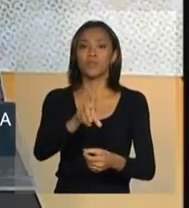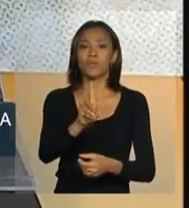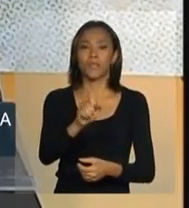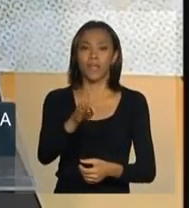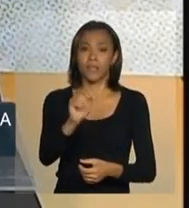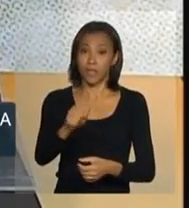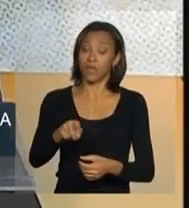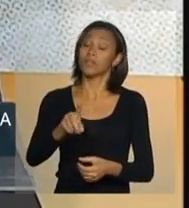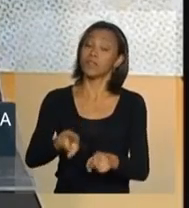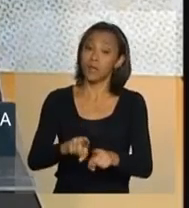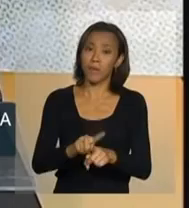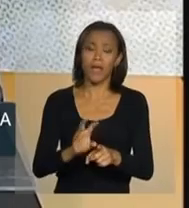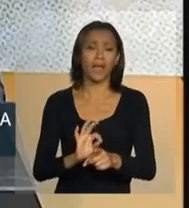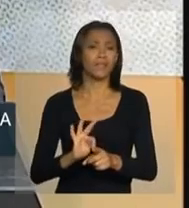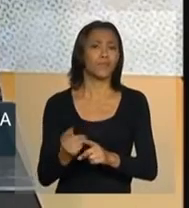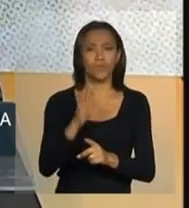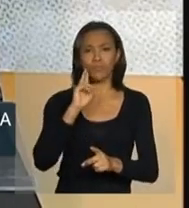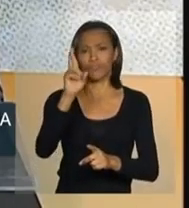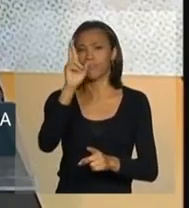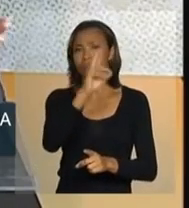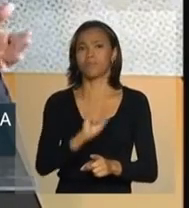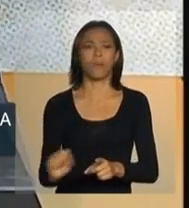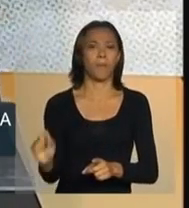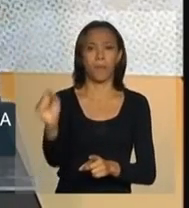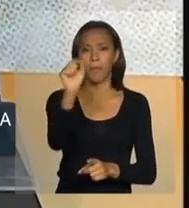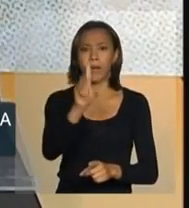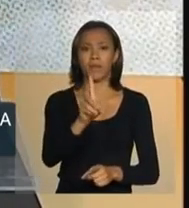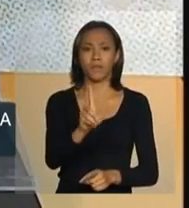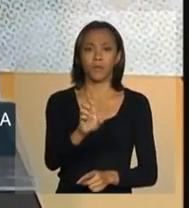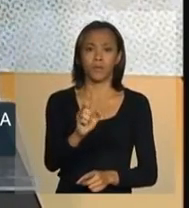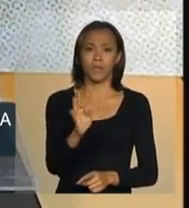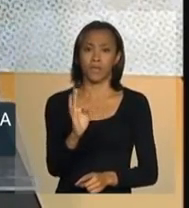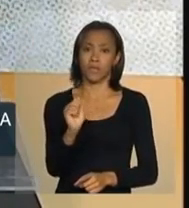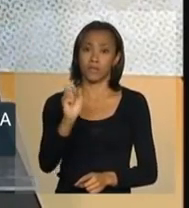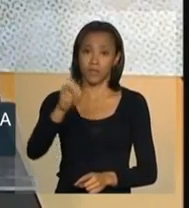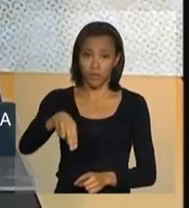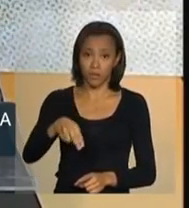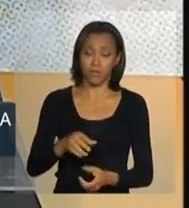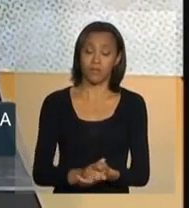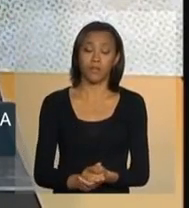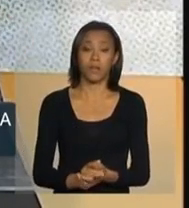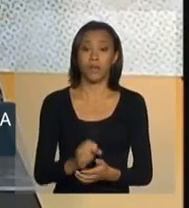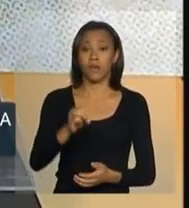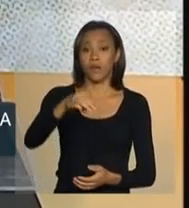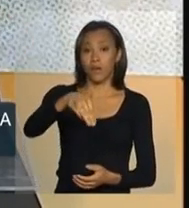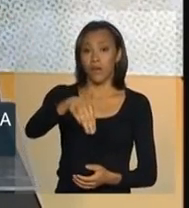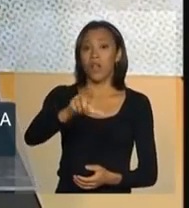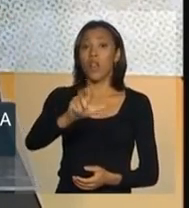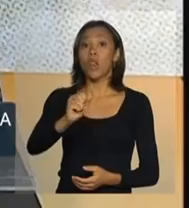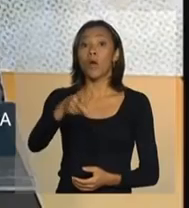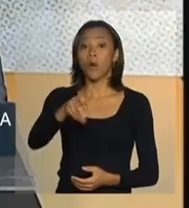cumprimentar a todos os dirigentes dos Detrans, o nosso Teodoro Moreira Lopes,